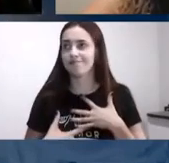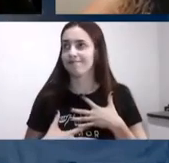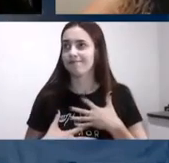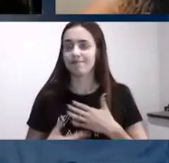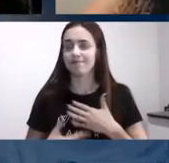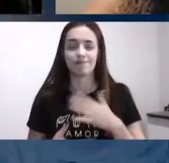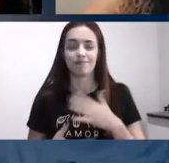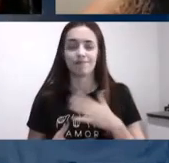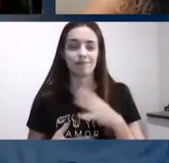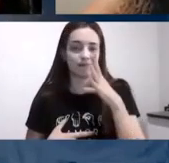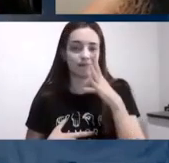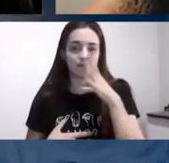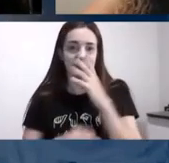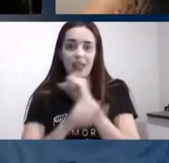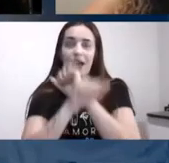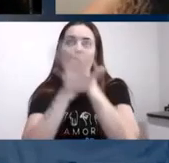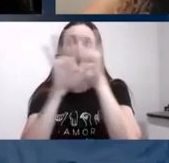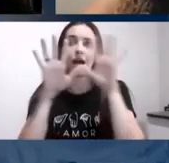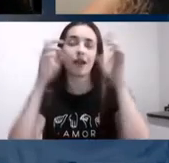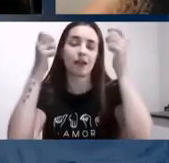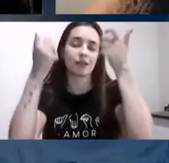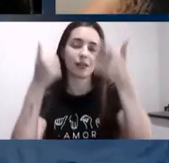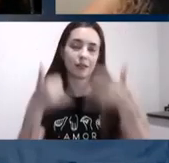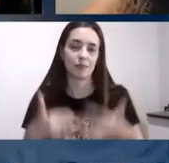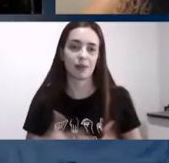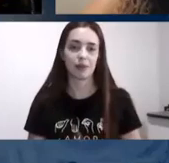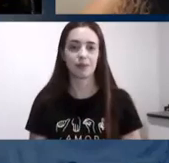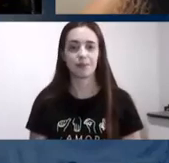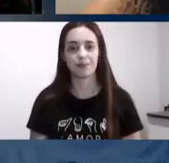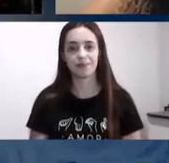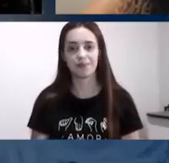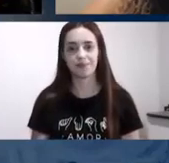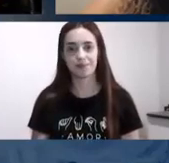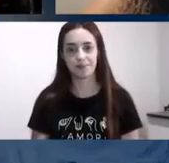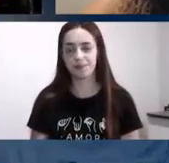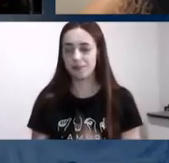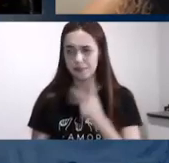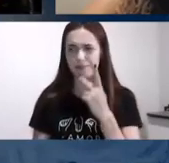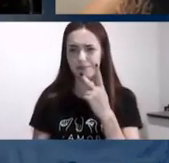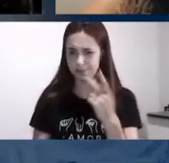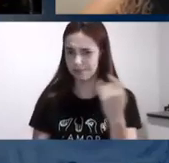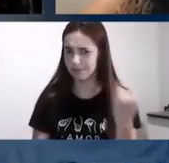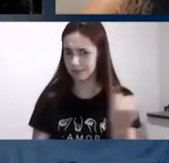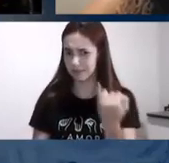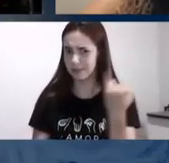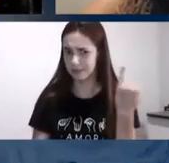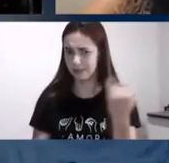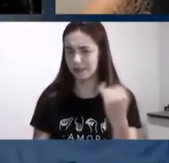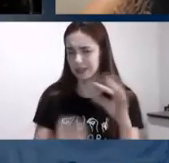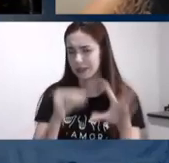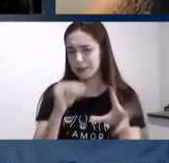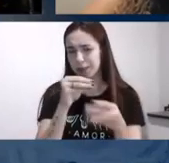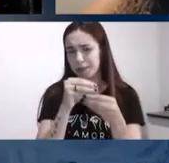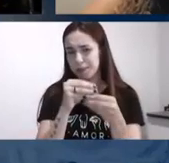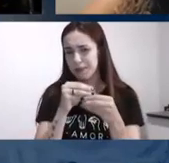a clareza que você apresentou tudo isso eu acho que você trouxe um ponto muito importante que o ponto da gamificação né